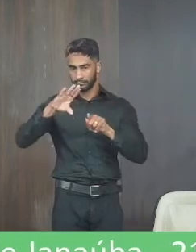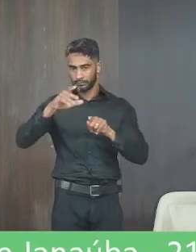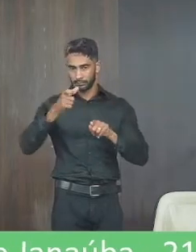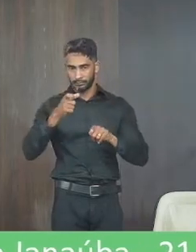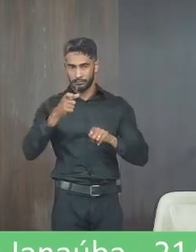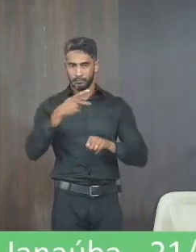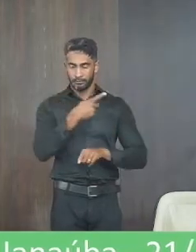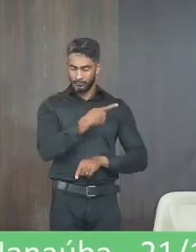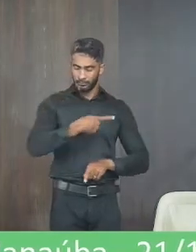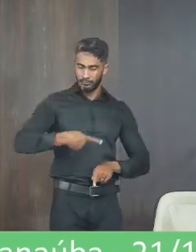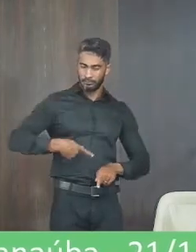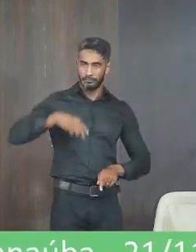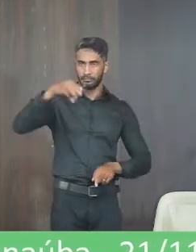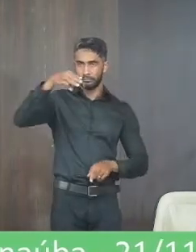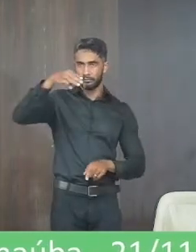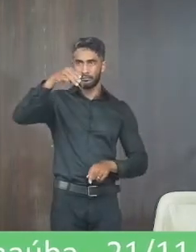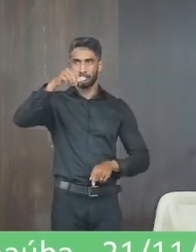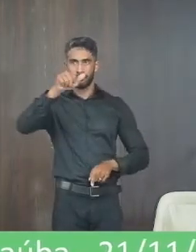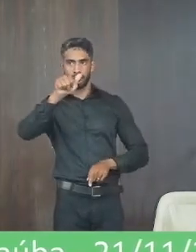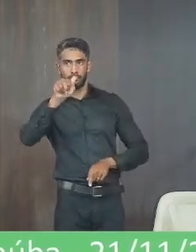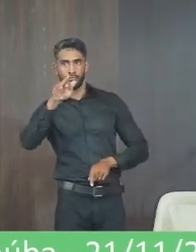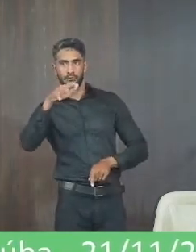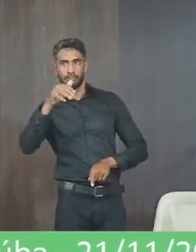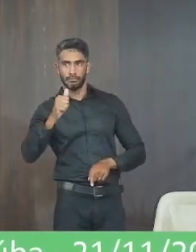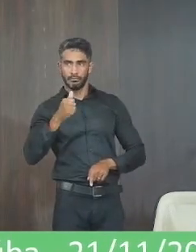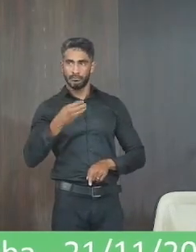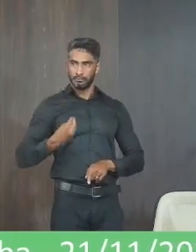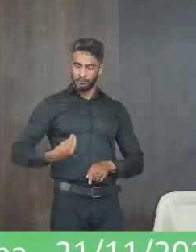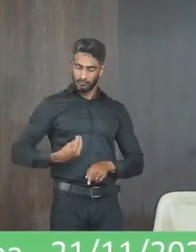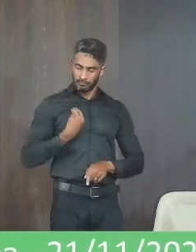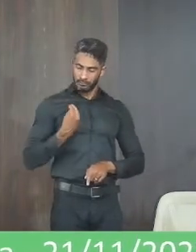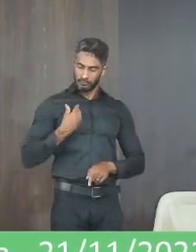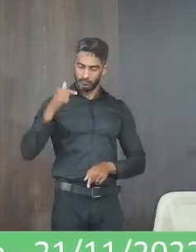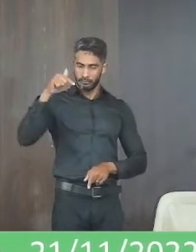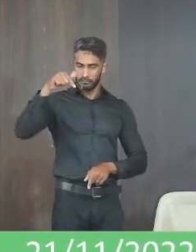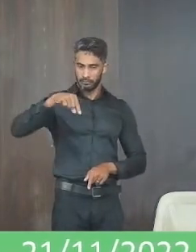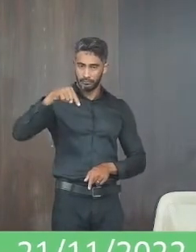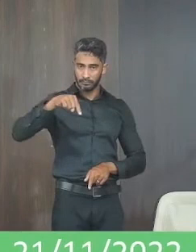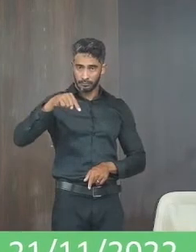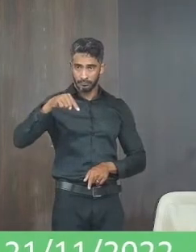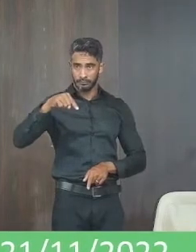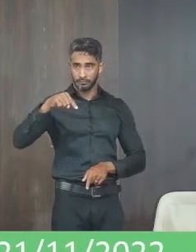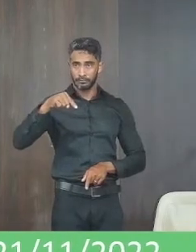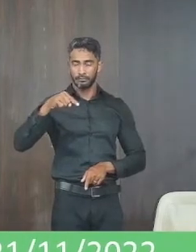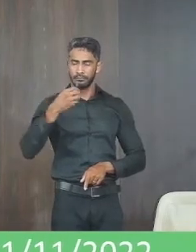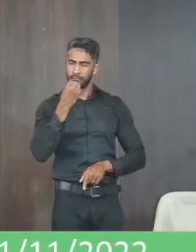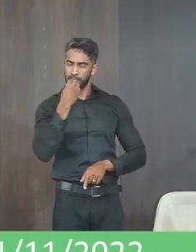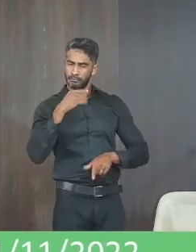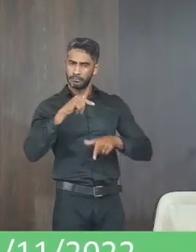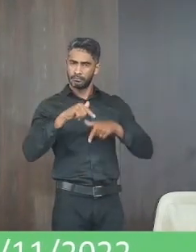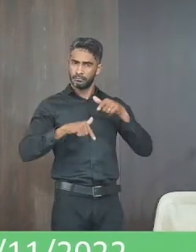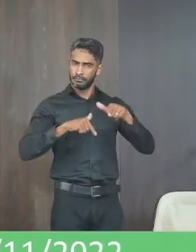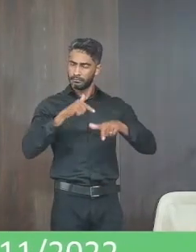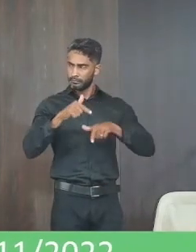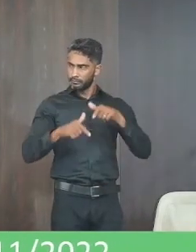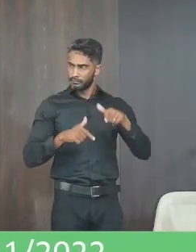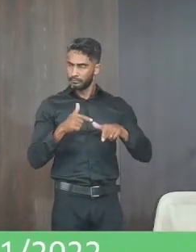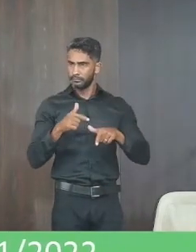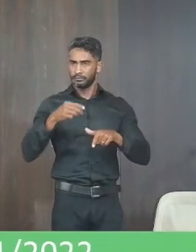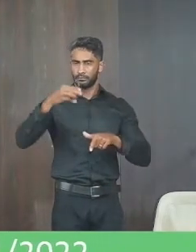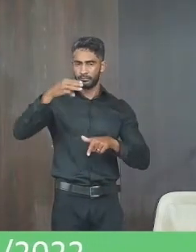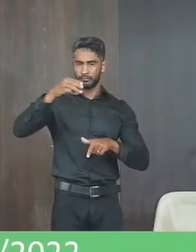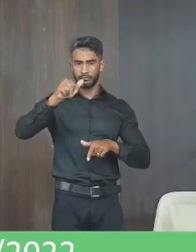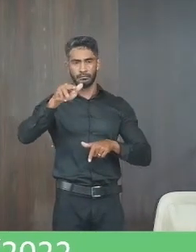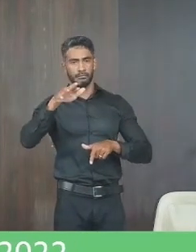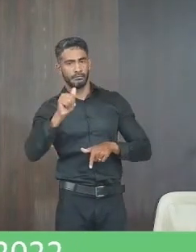-presidente Maria José inclusive até se encontra aqui presente pelo belíssimo trabalho Maria